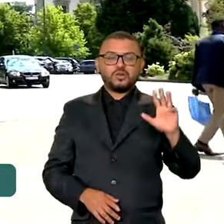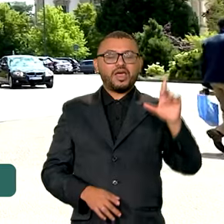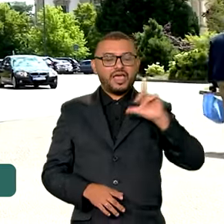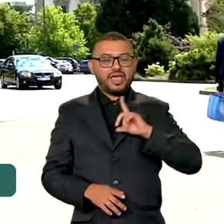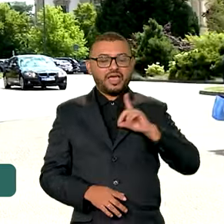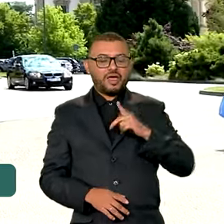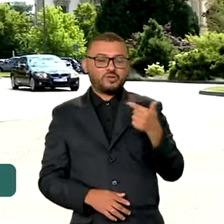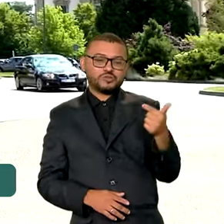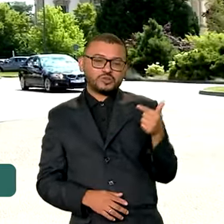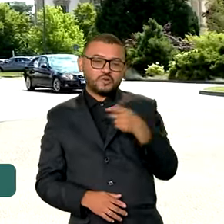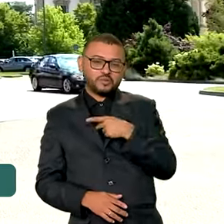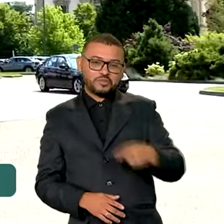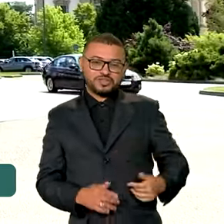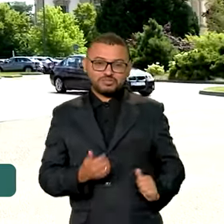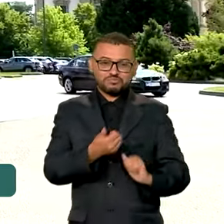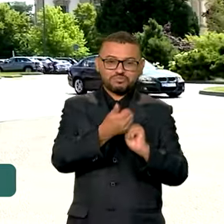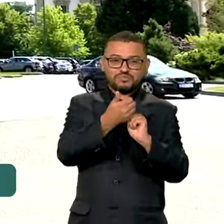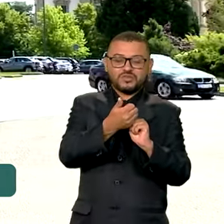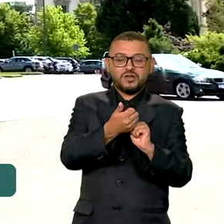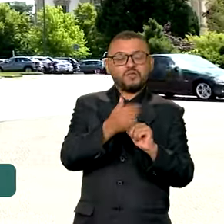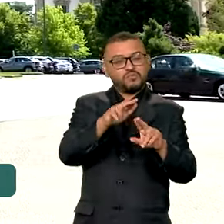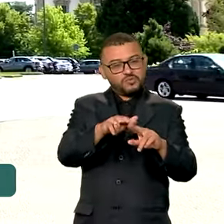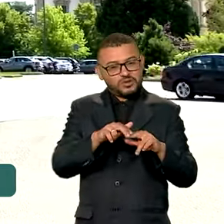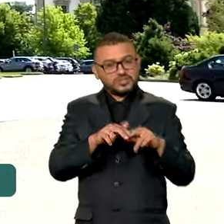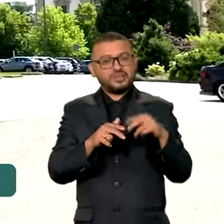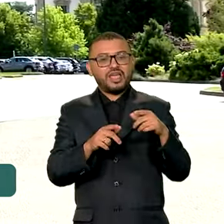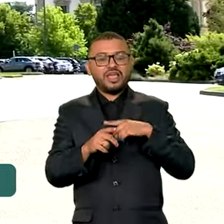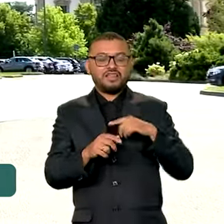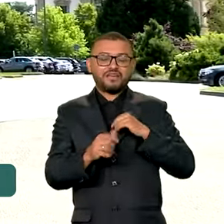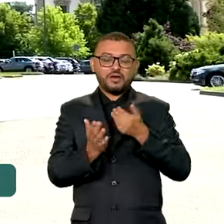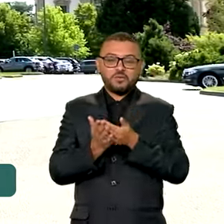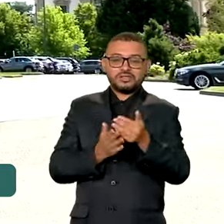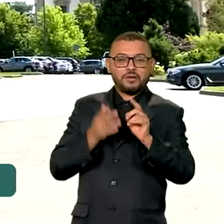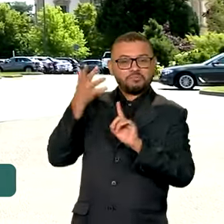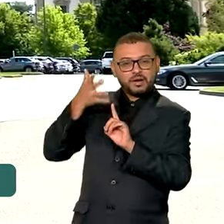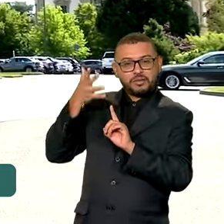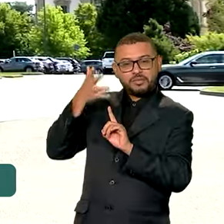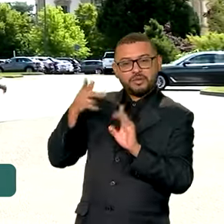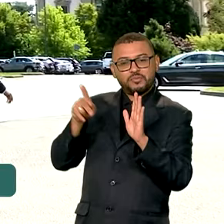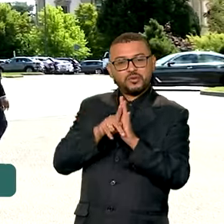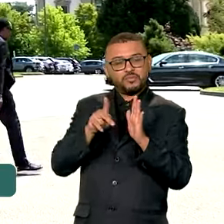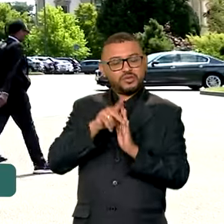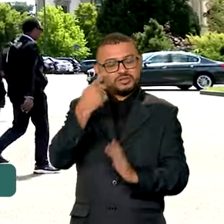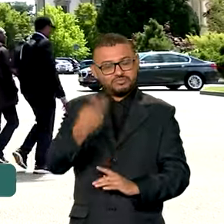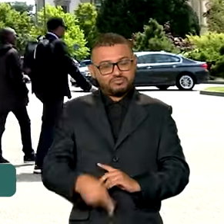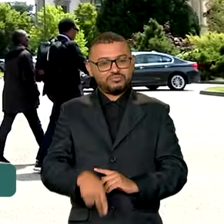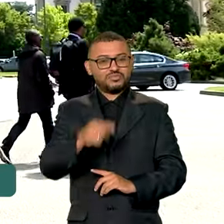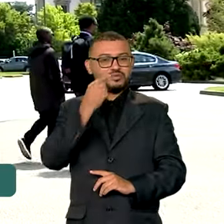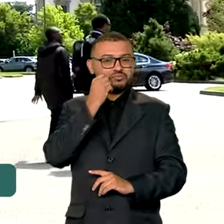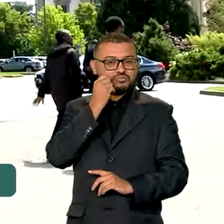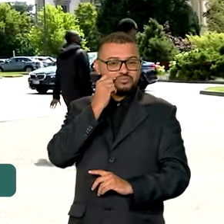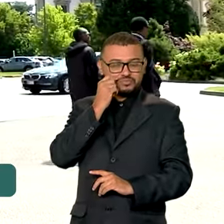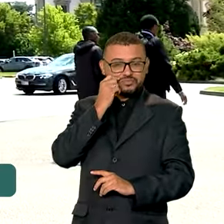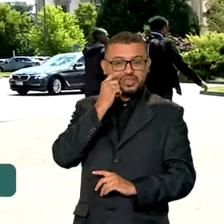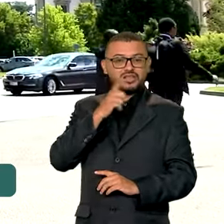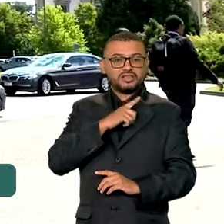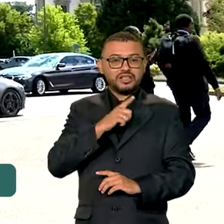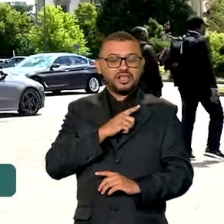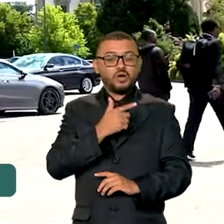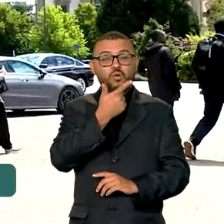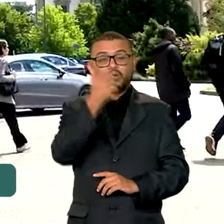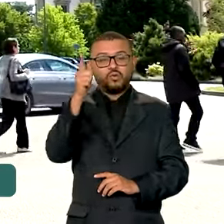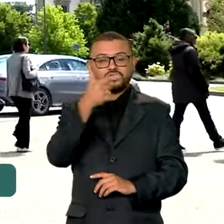-presidente. E por isso, segundo o Itamaraty, será o orador inicial aqui em Genebra. Além do Brasil, mais de 260